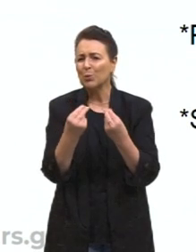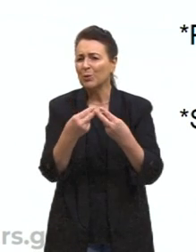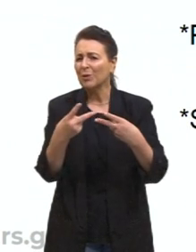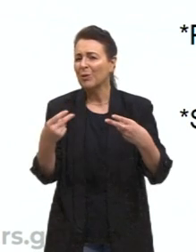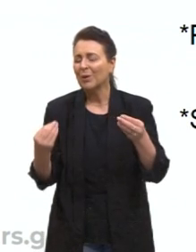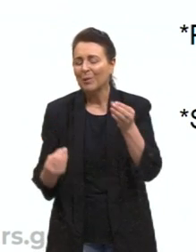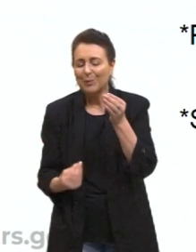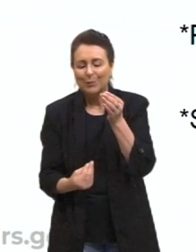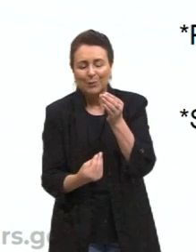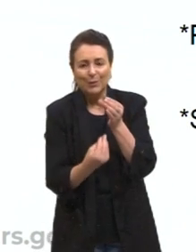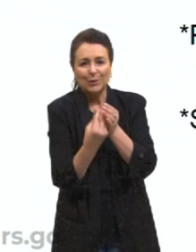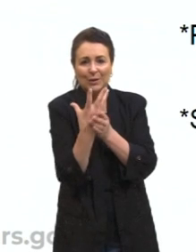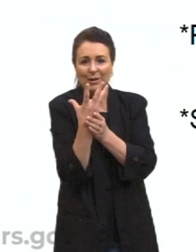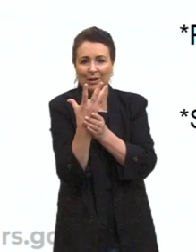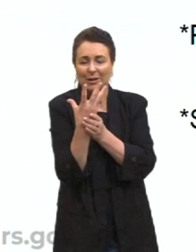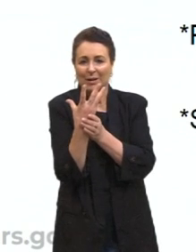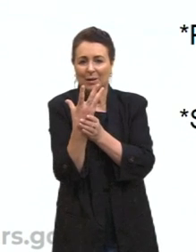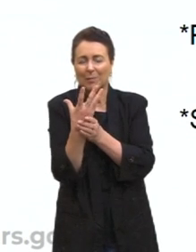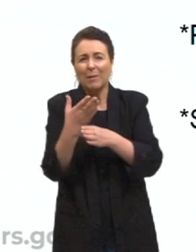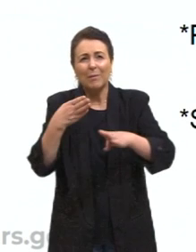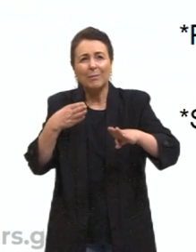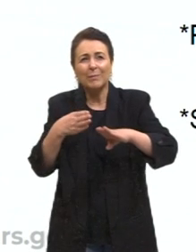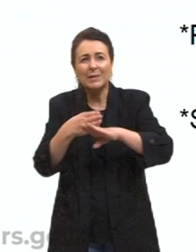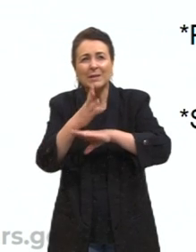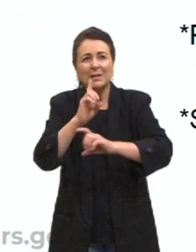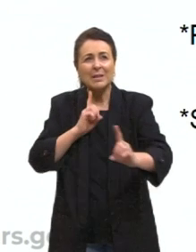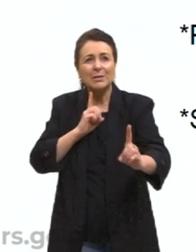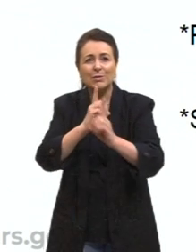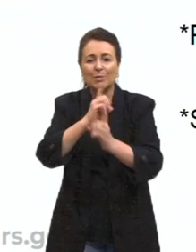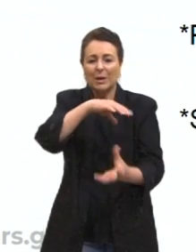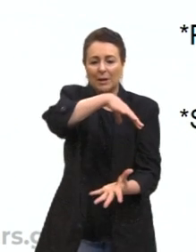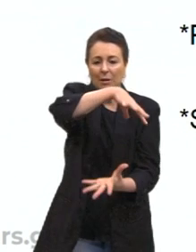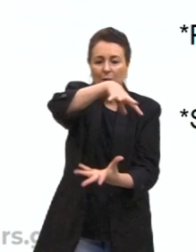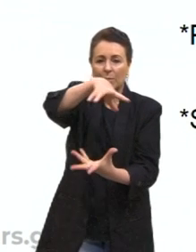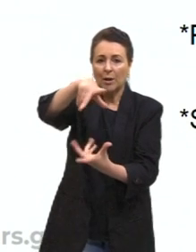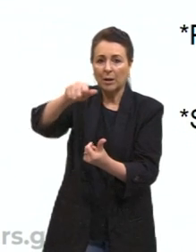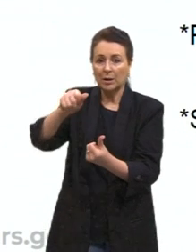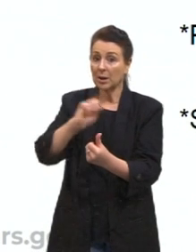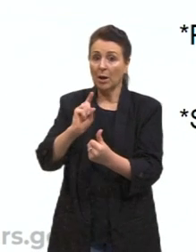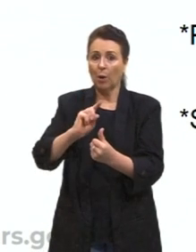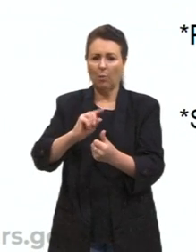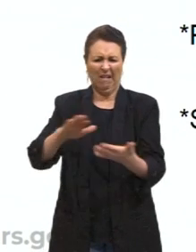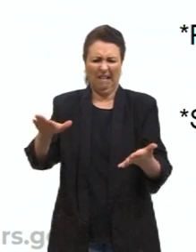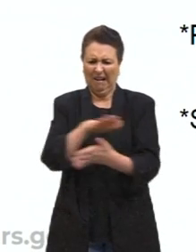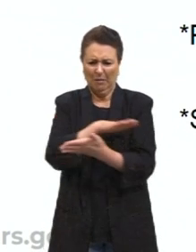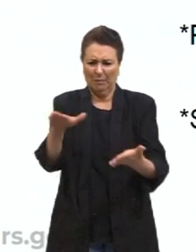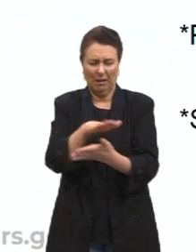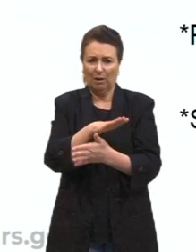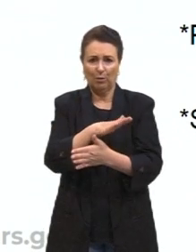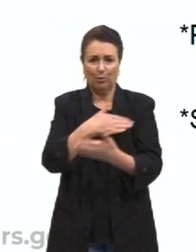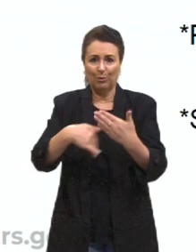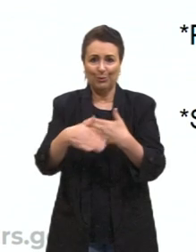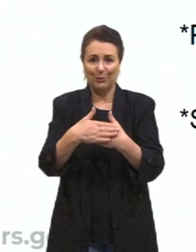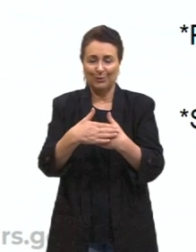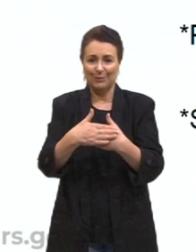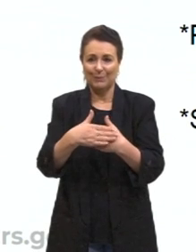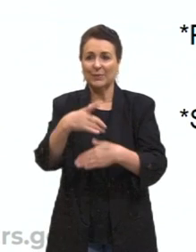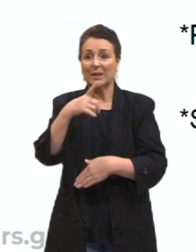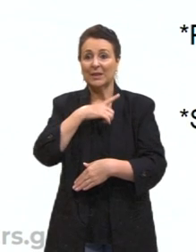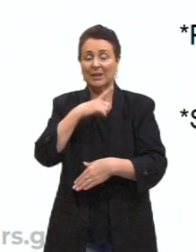fazer parte dessa descoberta global e não de forma alguma destruir isso. Nós temos algumas questões